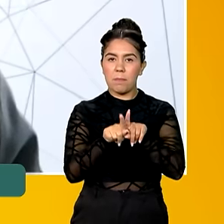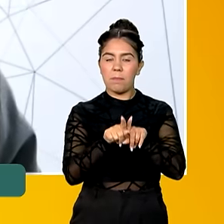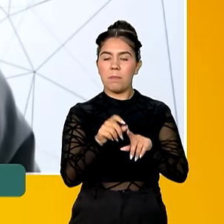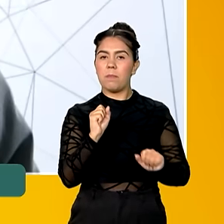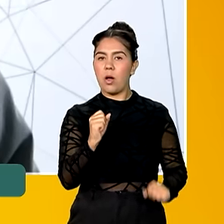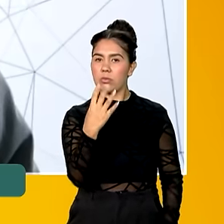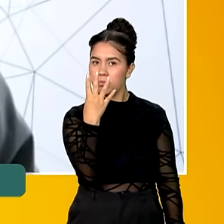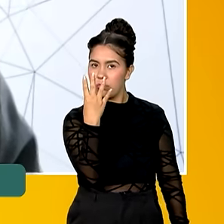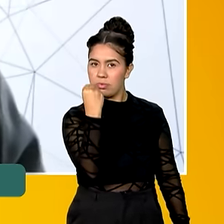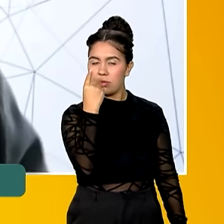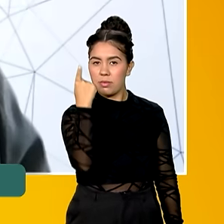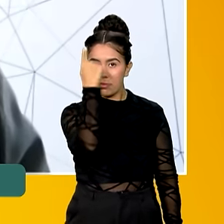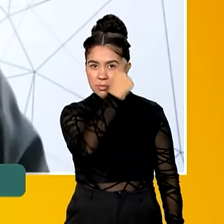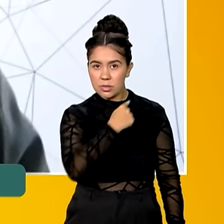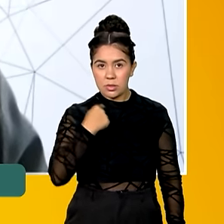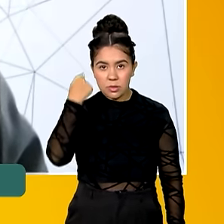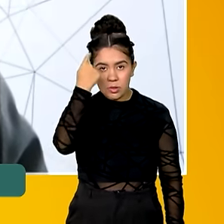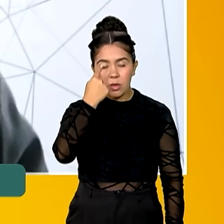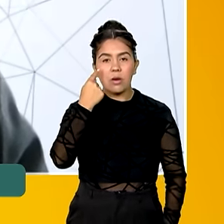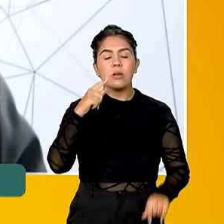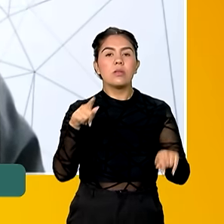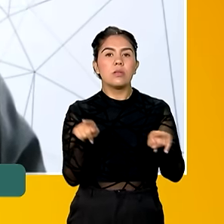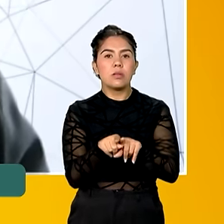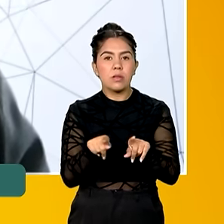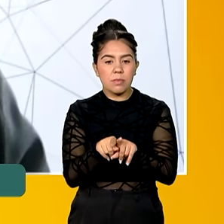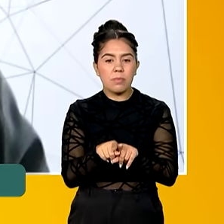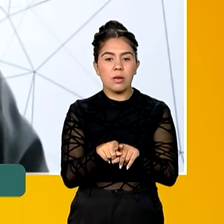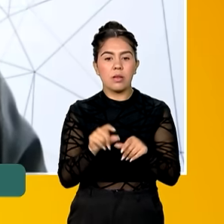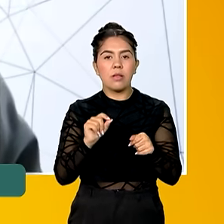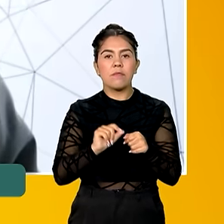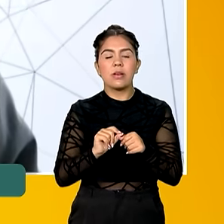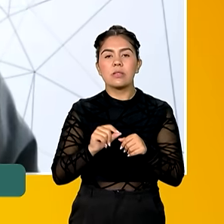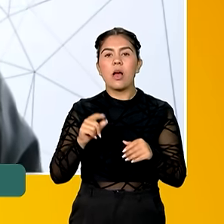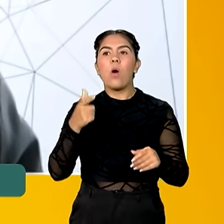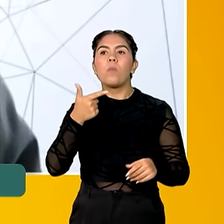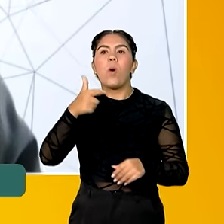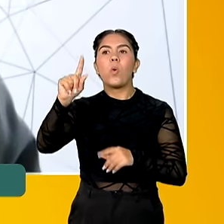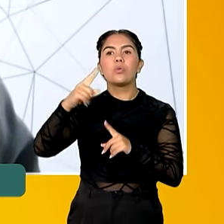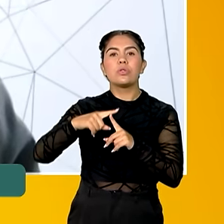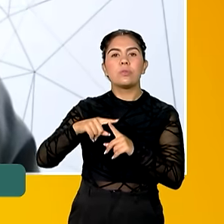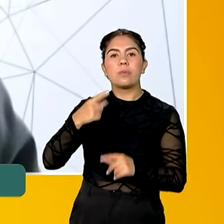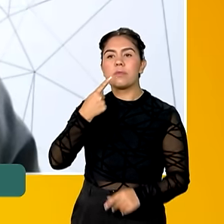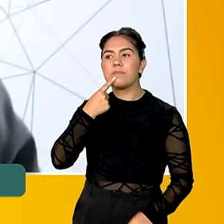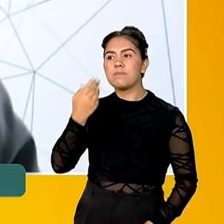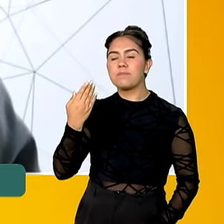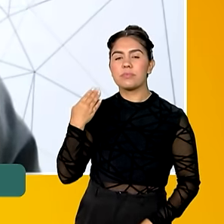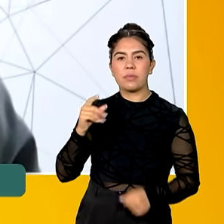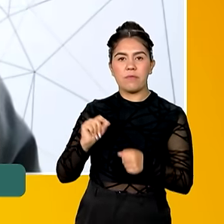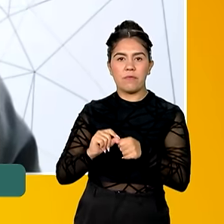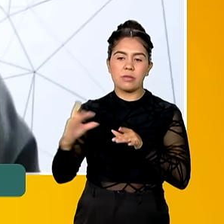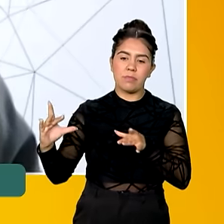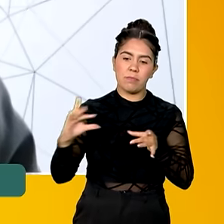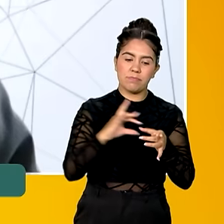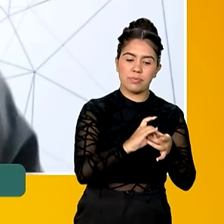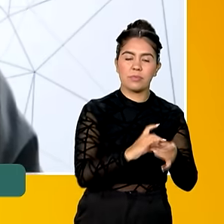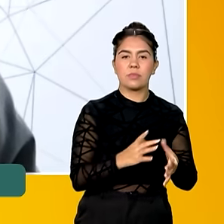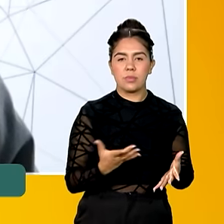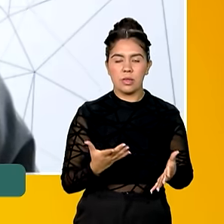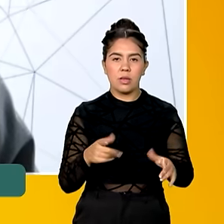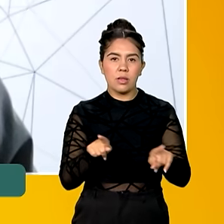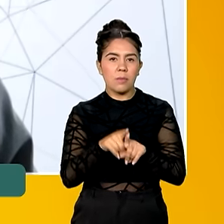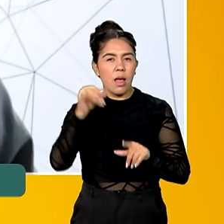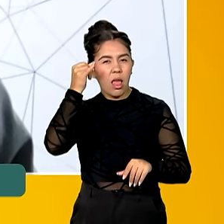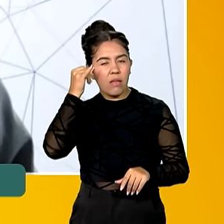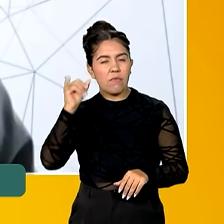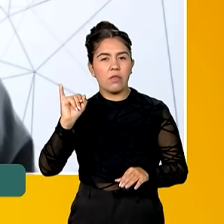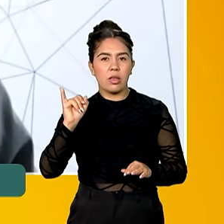ou pode simplesmente aproveitar alguma validação biométrica que ele fez recentemente para qualquer interação com o governo. E assim, a evita que as